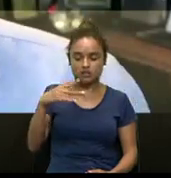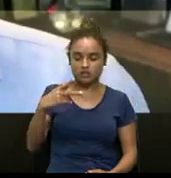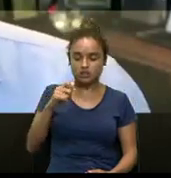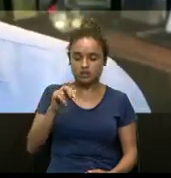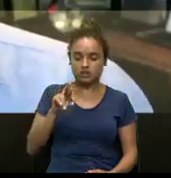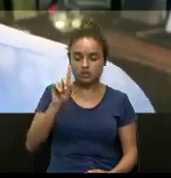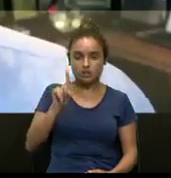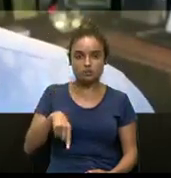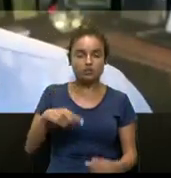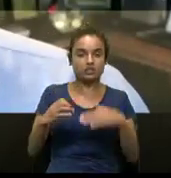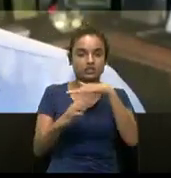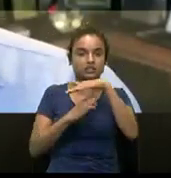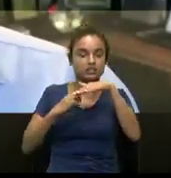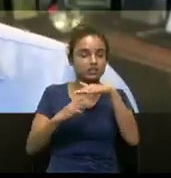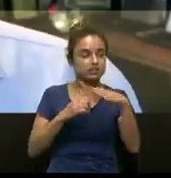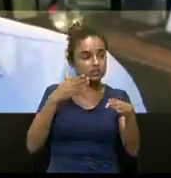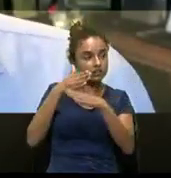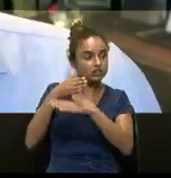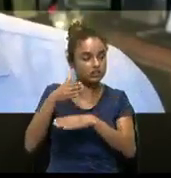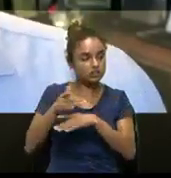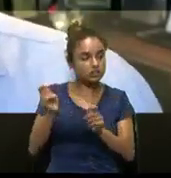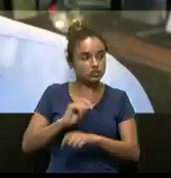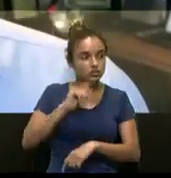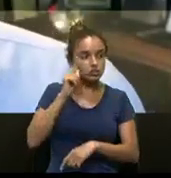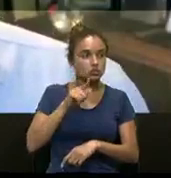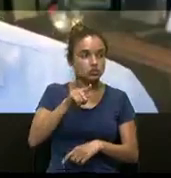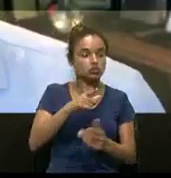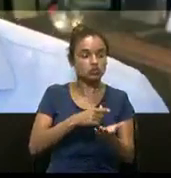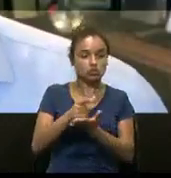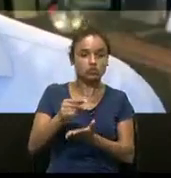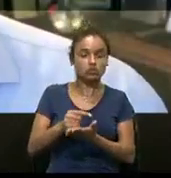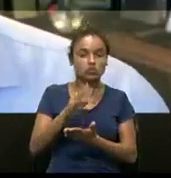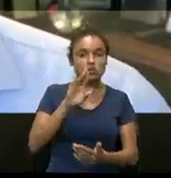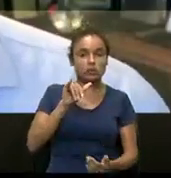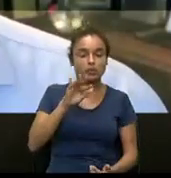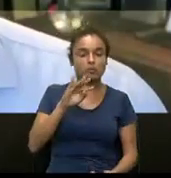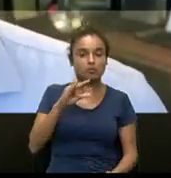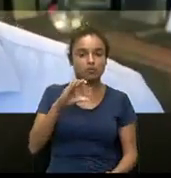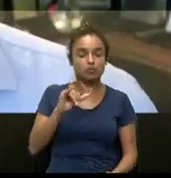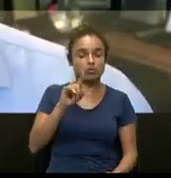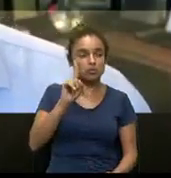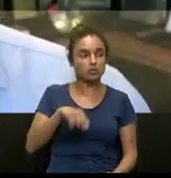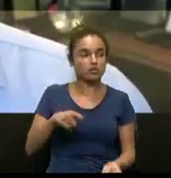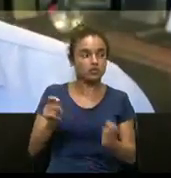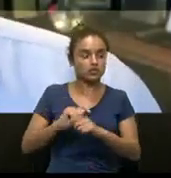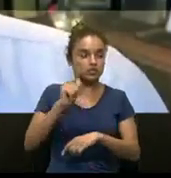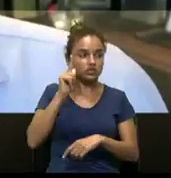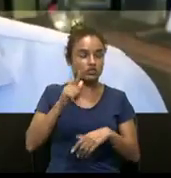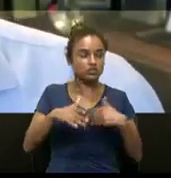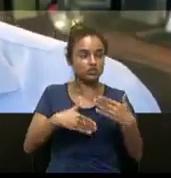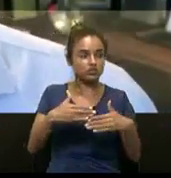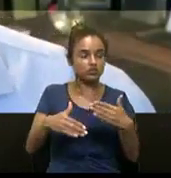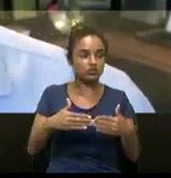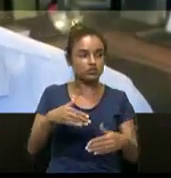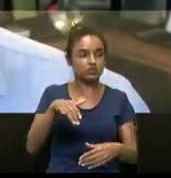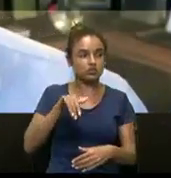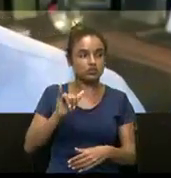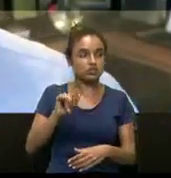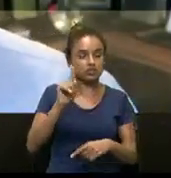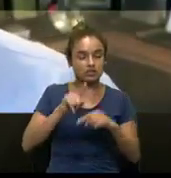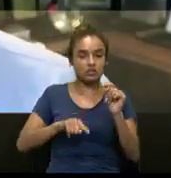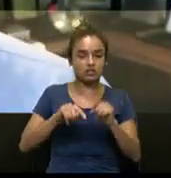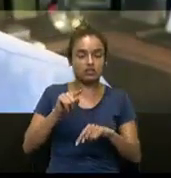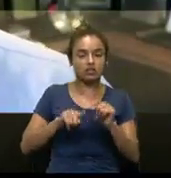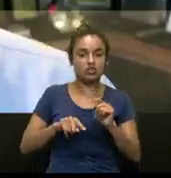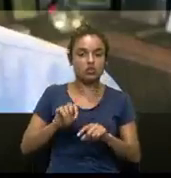que permitem acesso ao mercado, existe a possibilidade de você comprar Bitcoins, está aqui X dólares e recebo Y Bitcoins em troca,